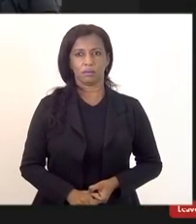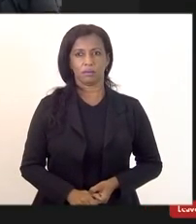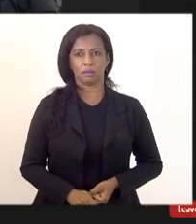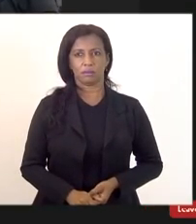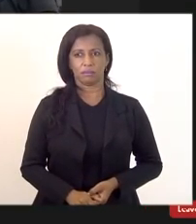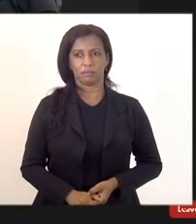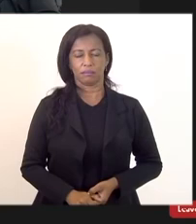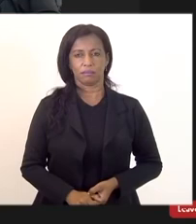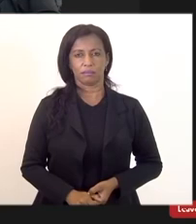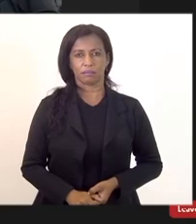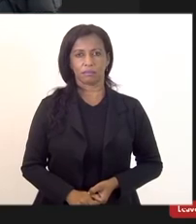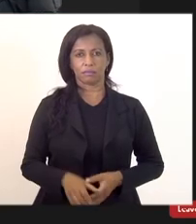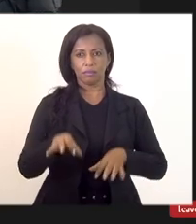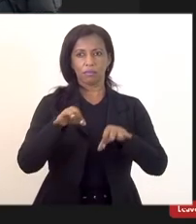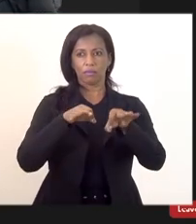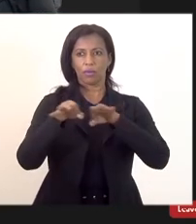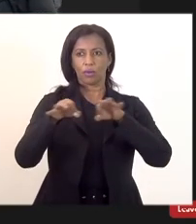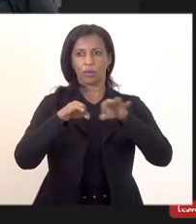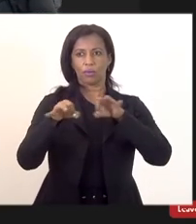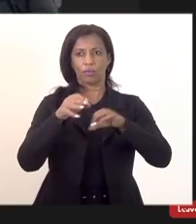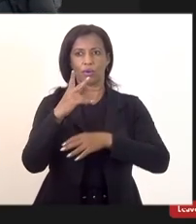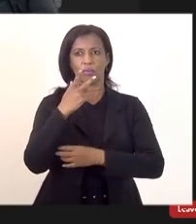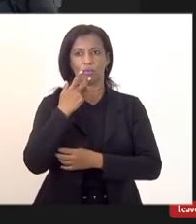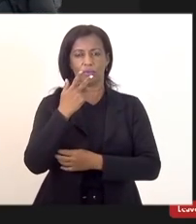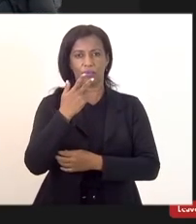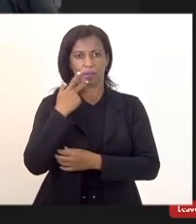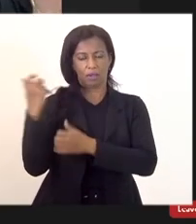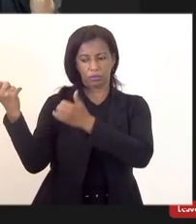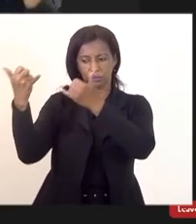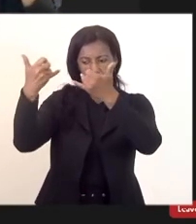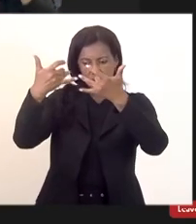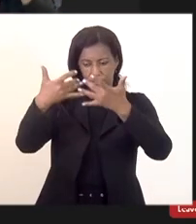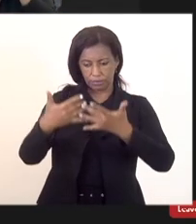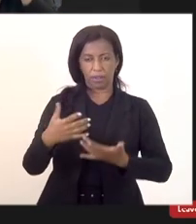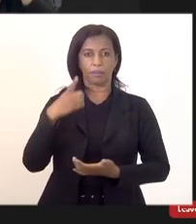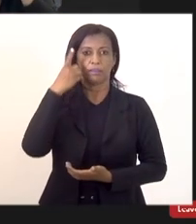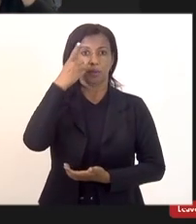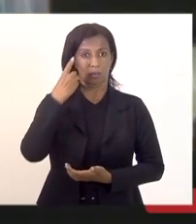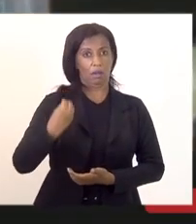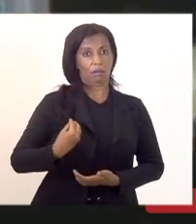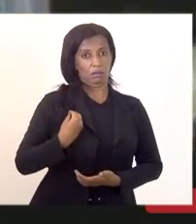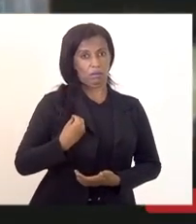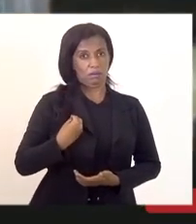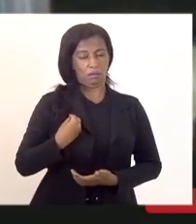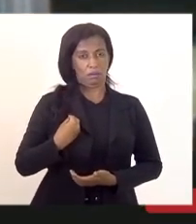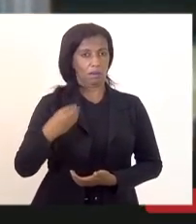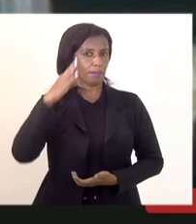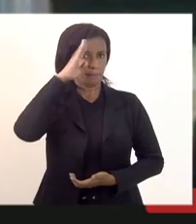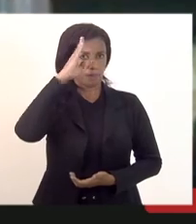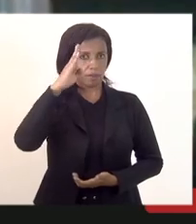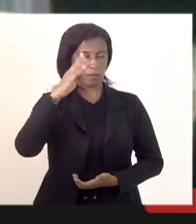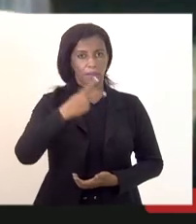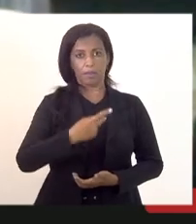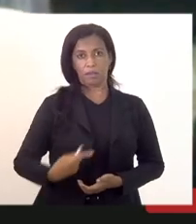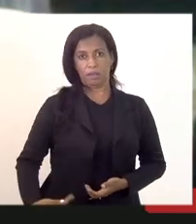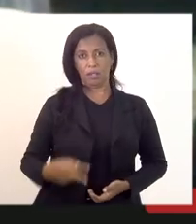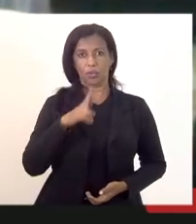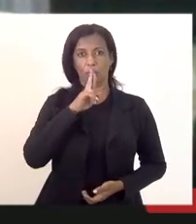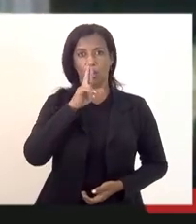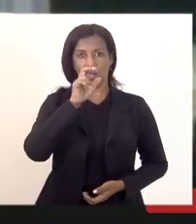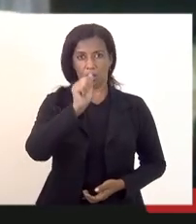conforme foi falado pelos deputados presentes principalmente pelo senhor presidente da comissão